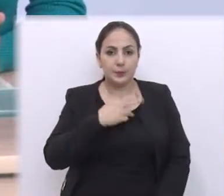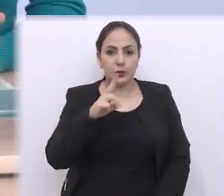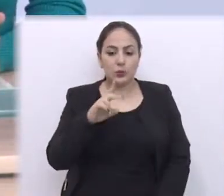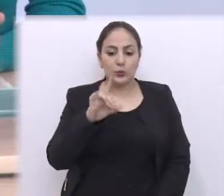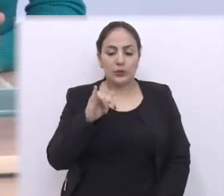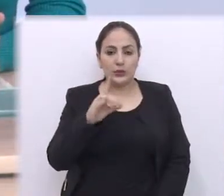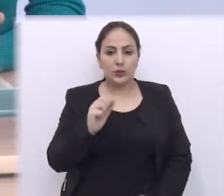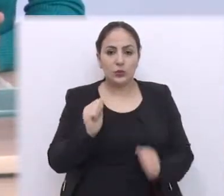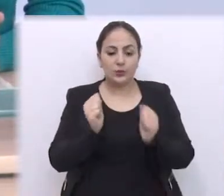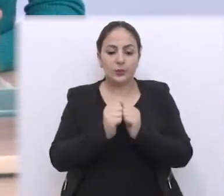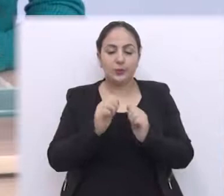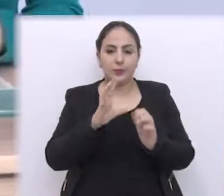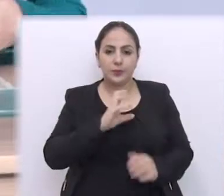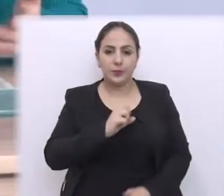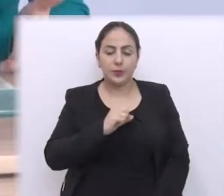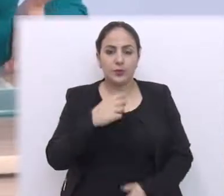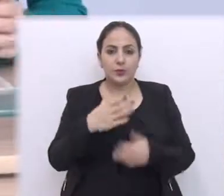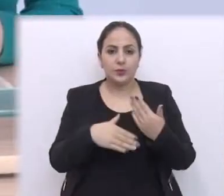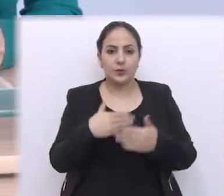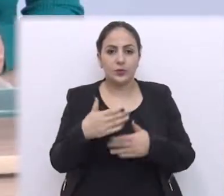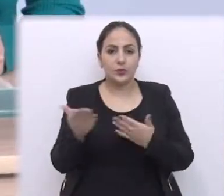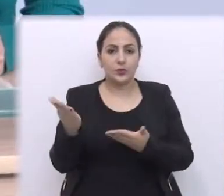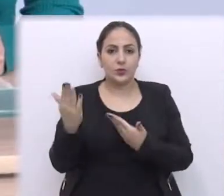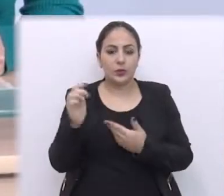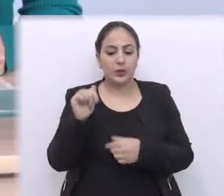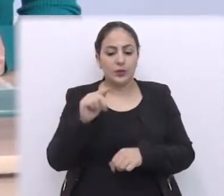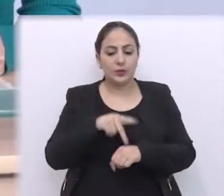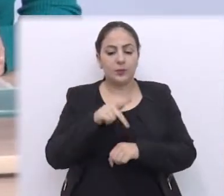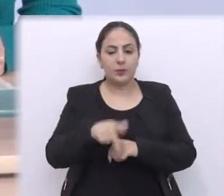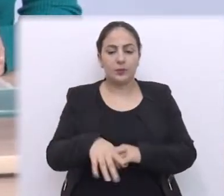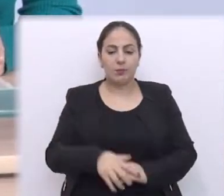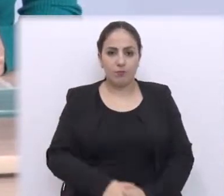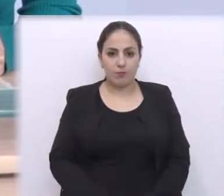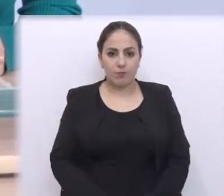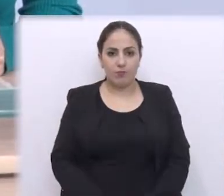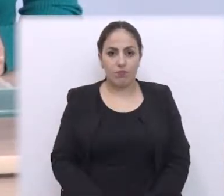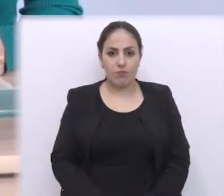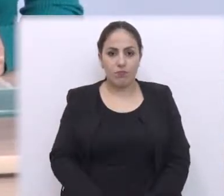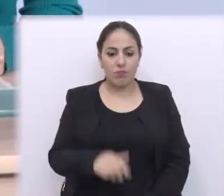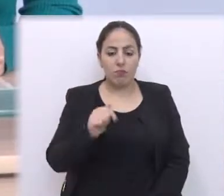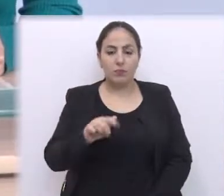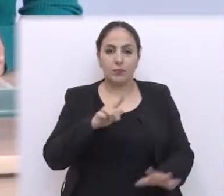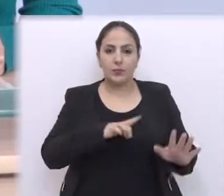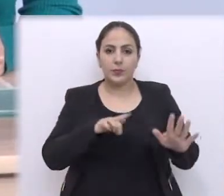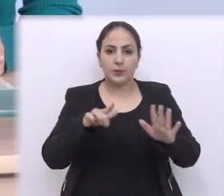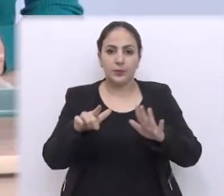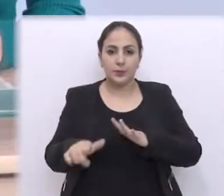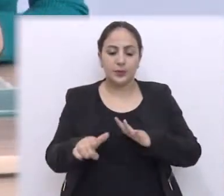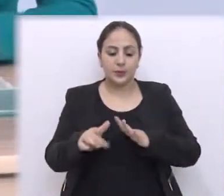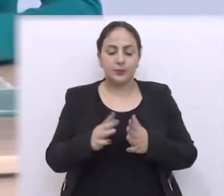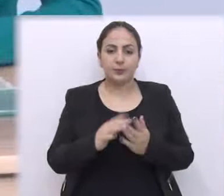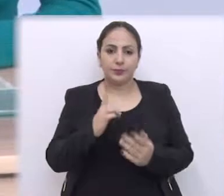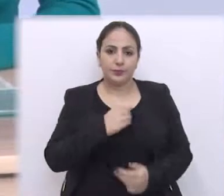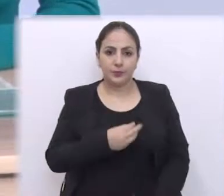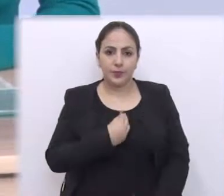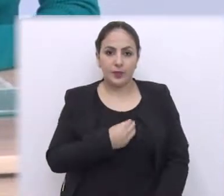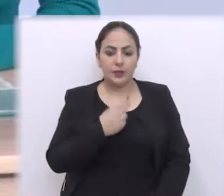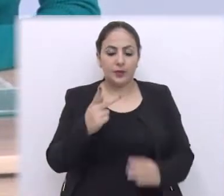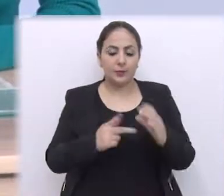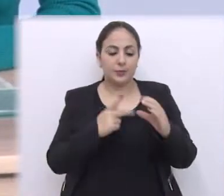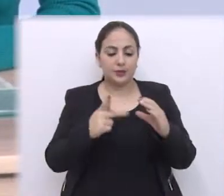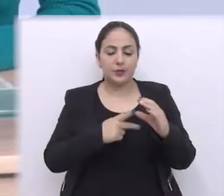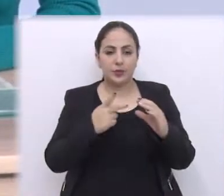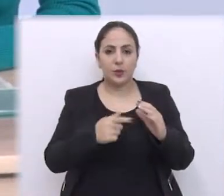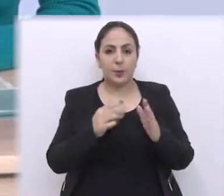Amigos Unidos Pelo Amor, desenvolvido por jovens aqui de Passo Fundo. Nesta semana, eles estiveram na